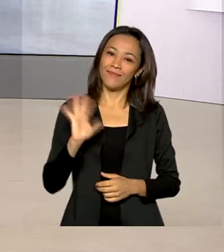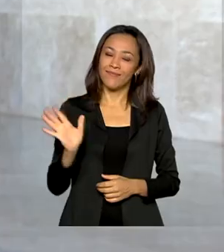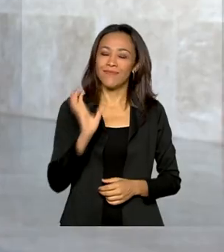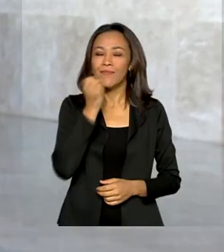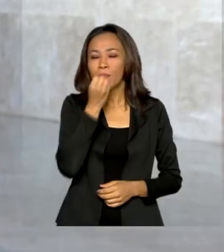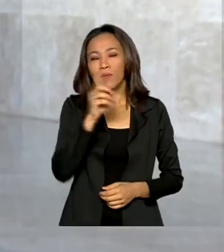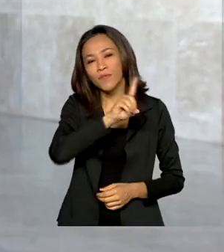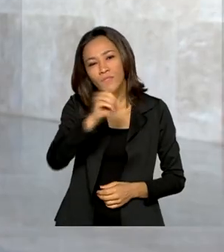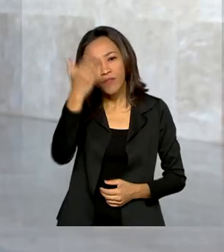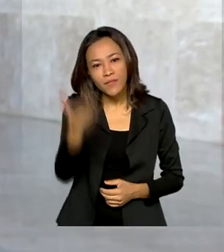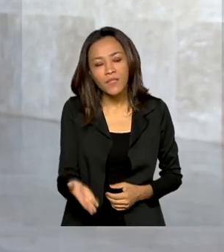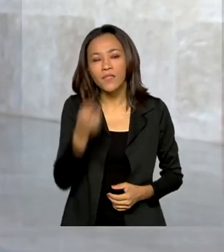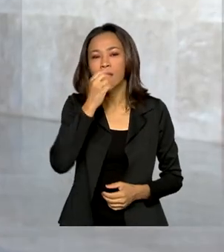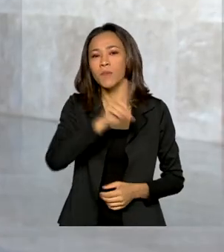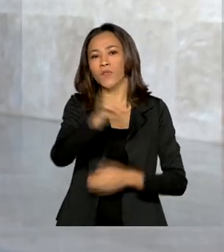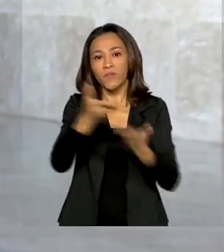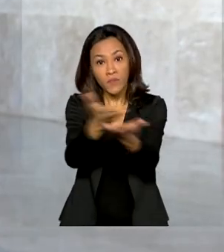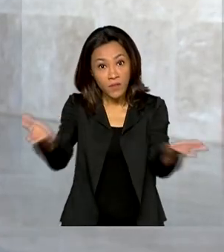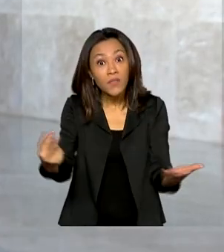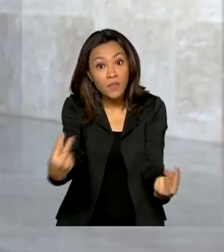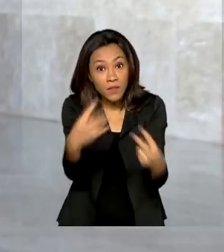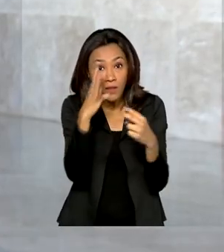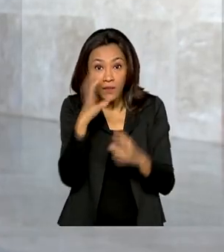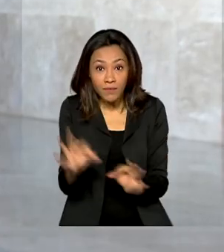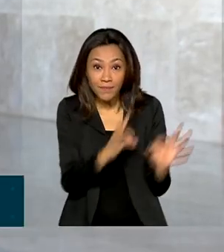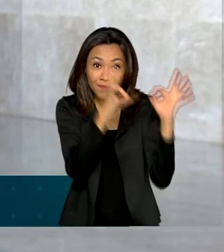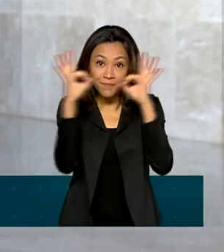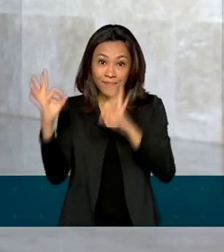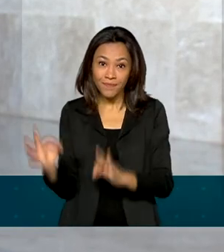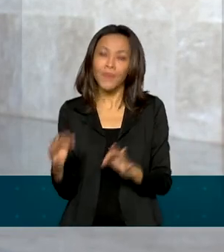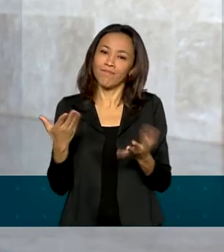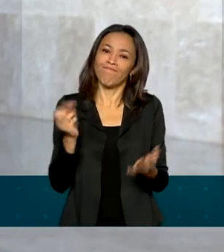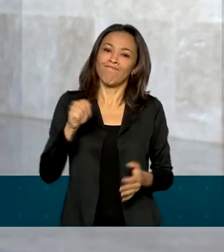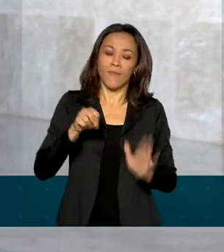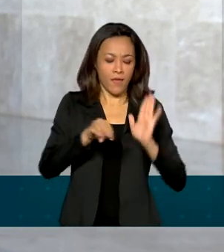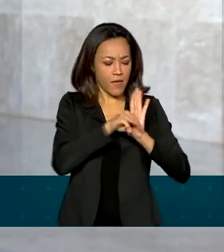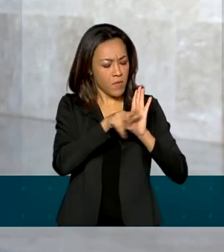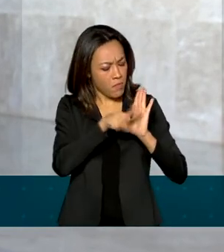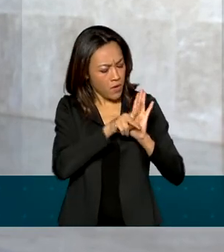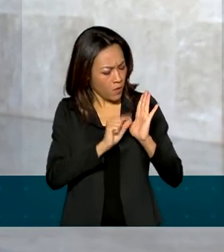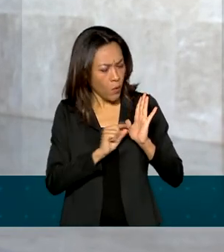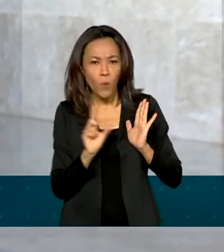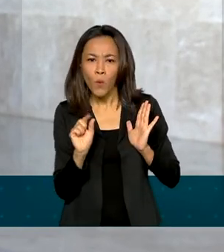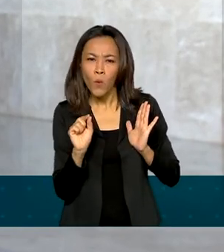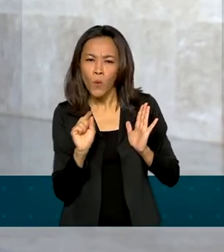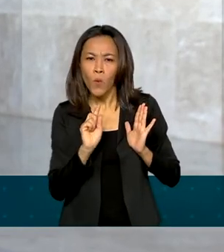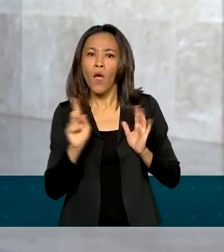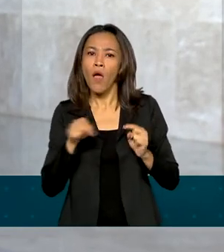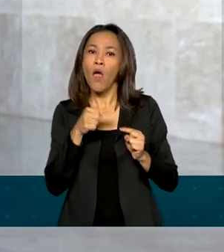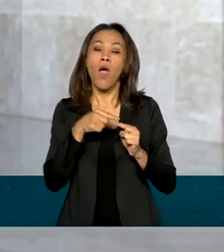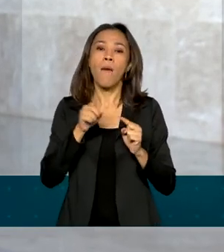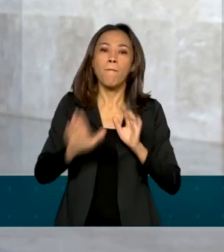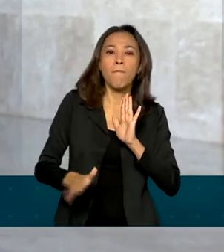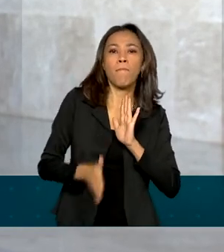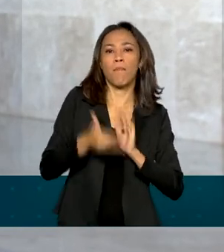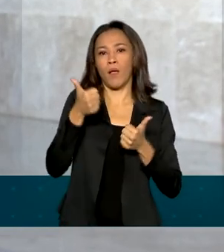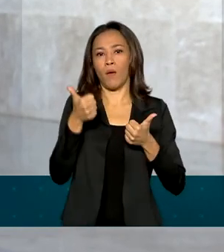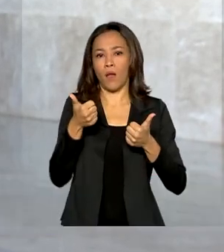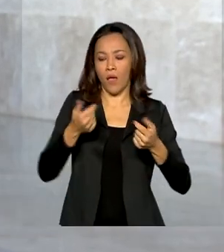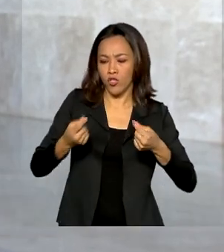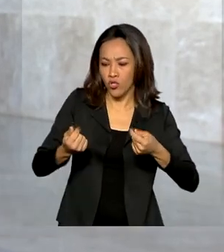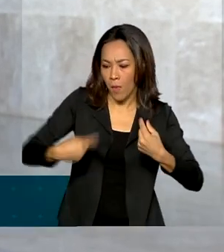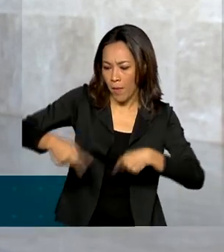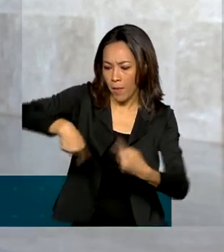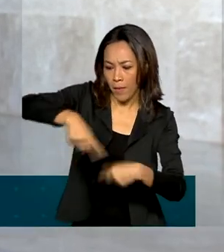Bom dia para você, bom dia para todos que nos acompanham. Isso mesmo. Olha só, essa medida provisória que vai ser assinada hoje é para melhorar o ambiente de negócios do